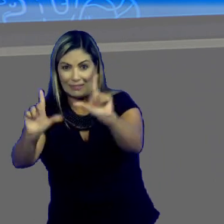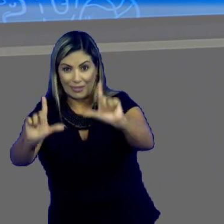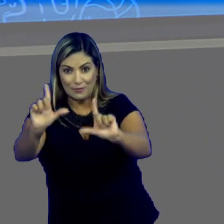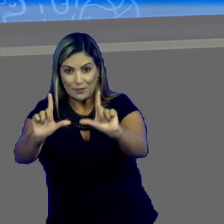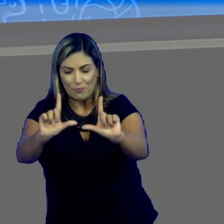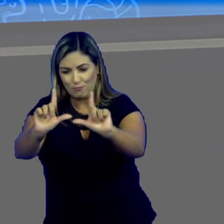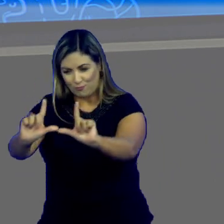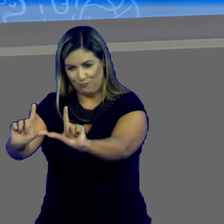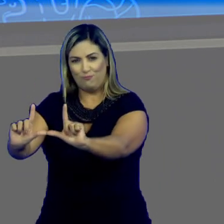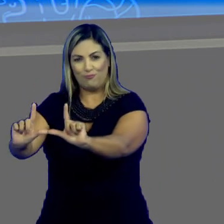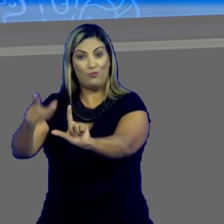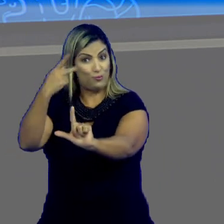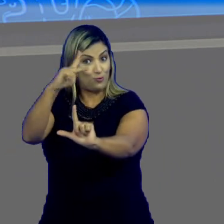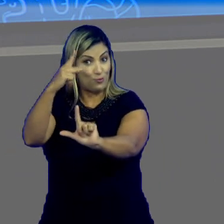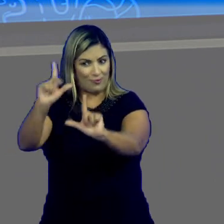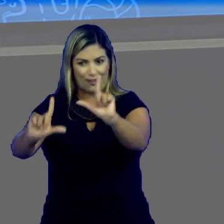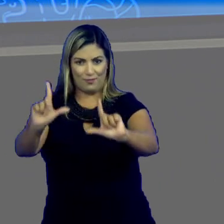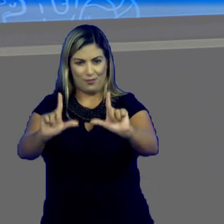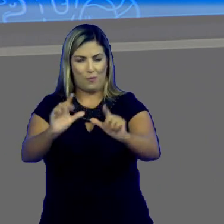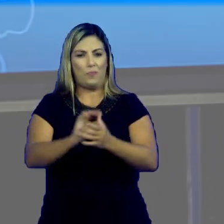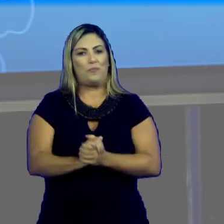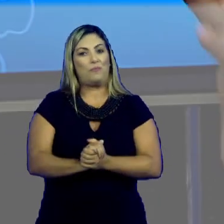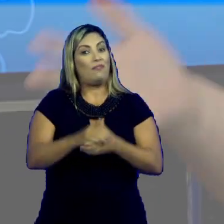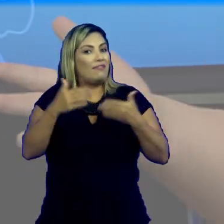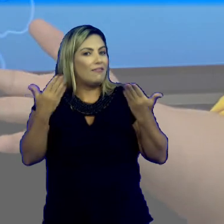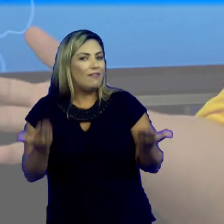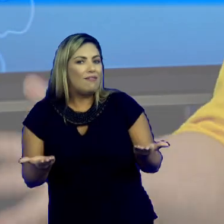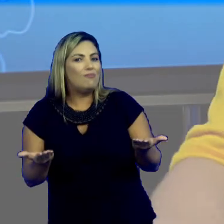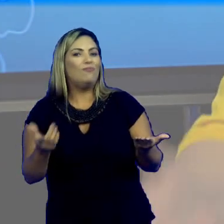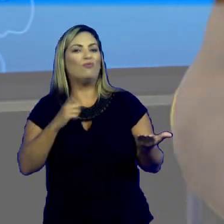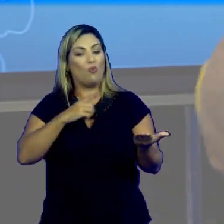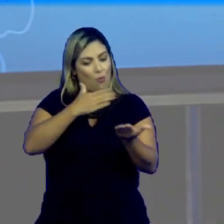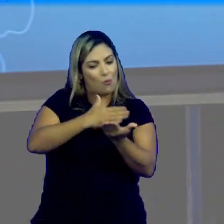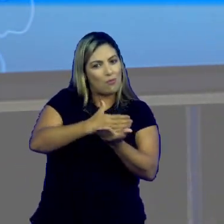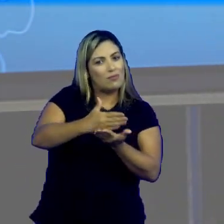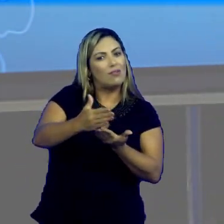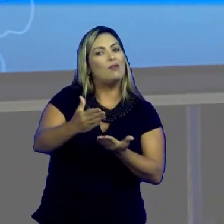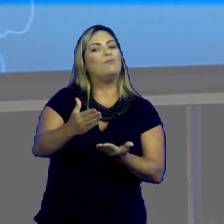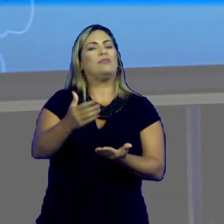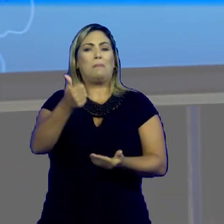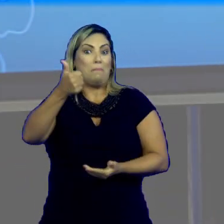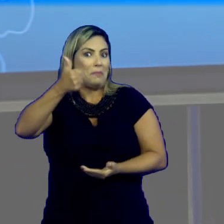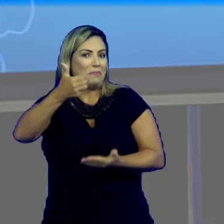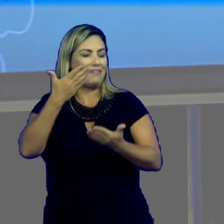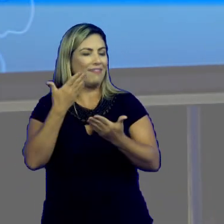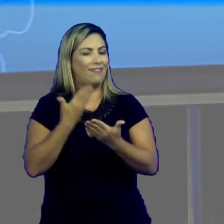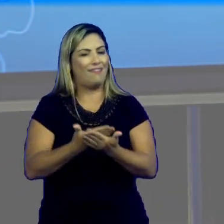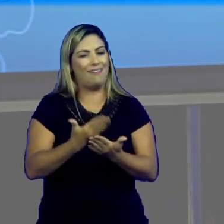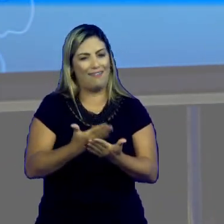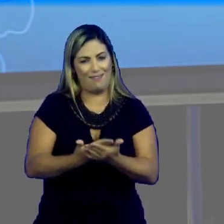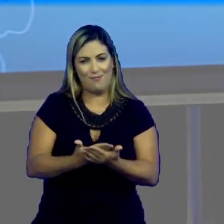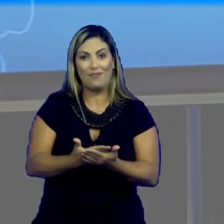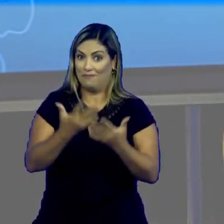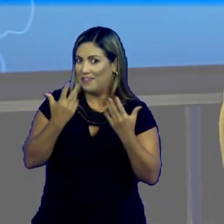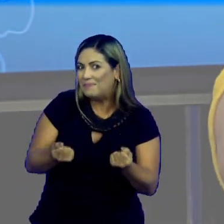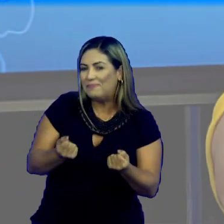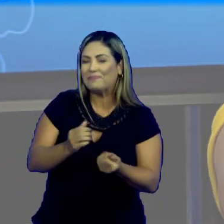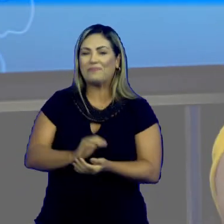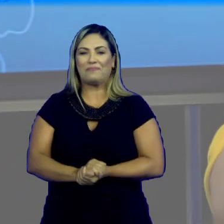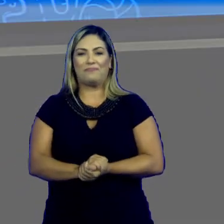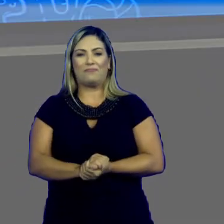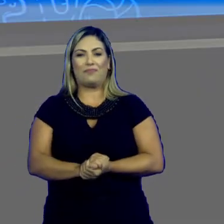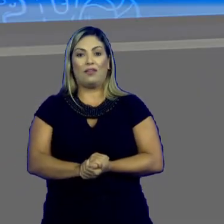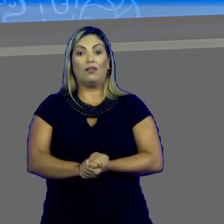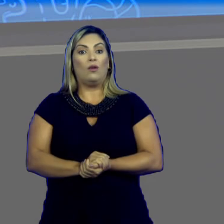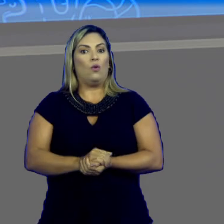que está aí na sua tela. E assim então, começamos a nossa primeira aula. Vamos